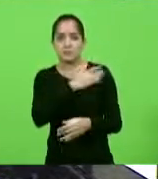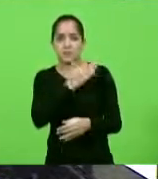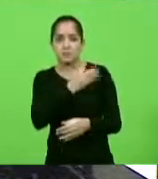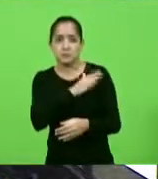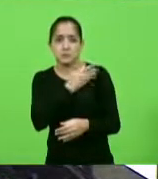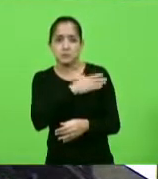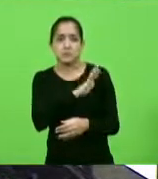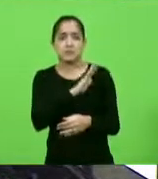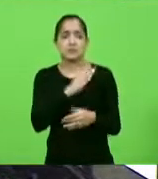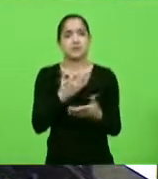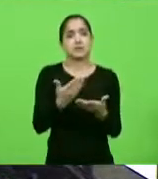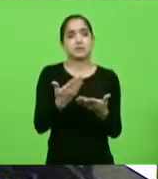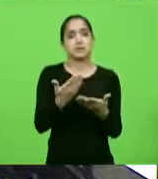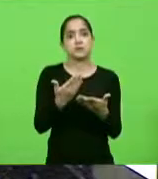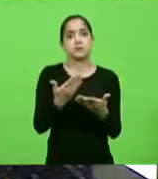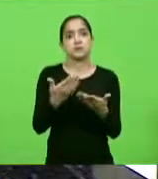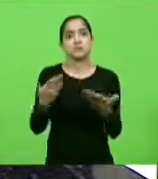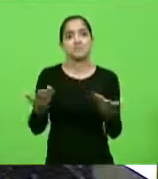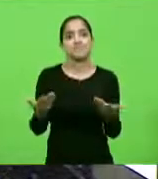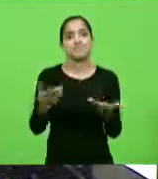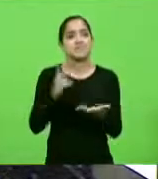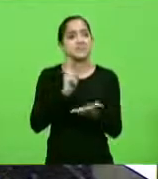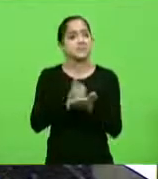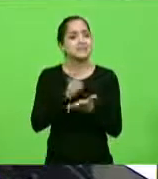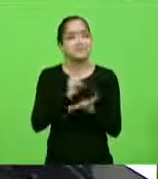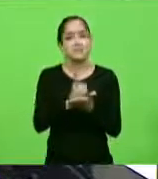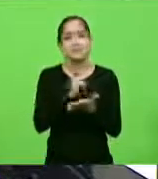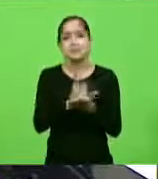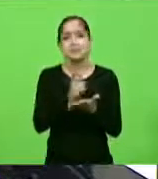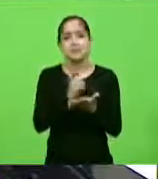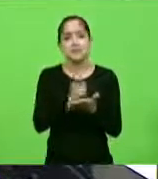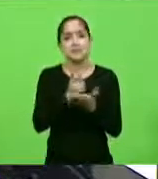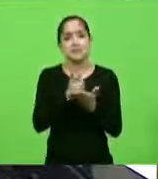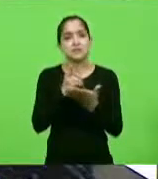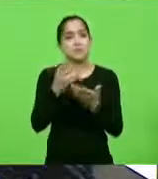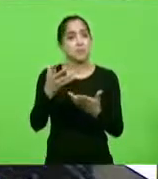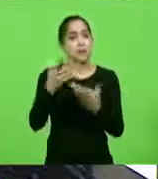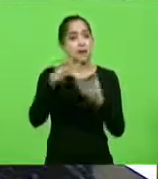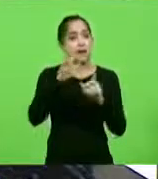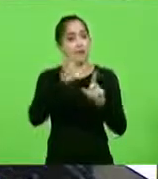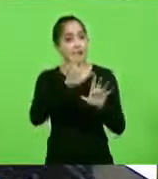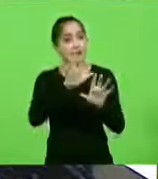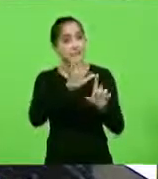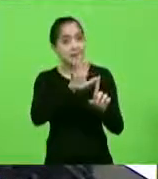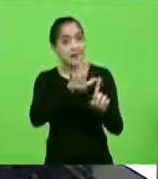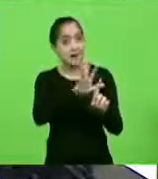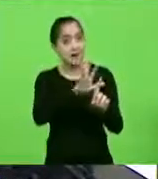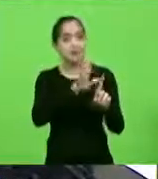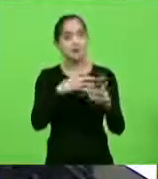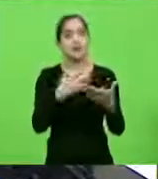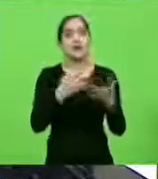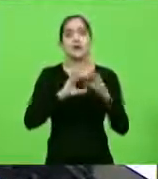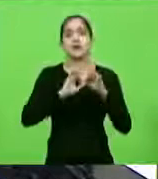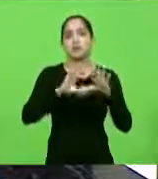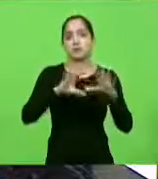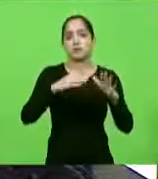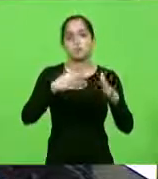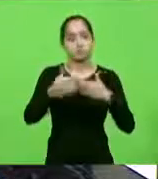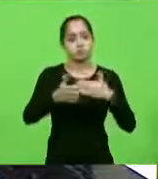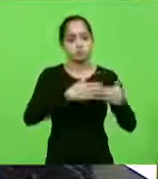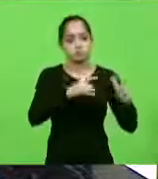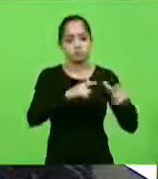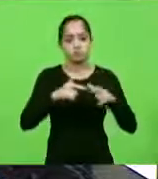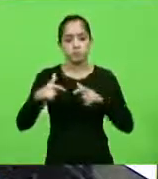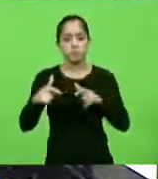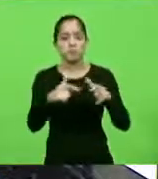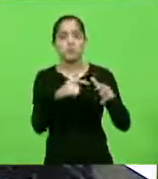quando encontra a autoridade, será sempre uma ameaça à nossa liberdade, onde quer que seja, não importa que aqui, agora,